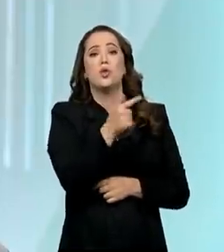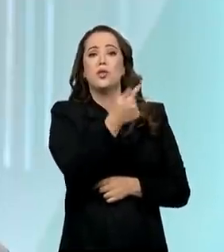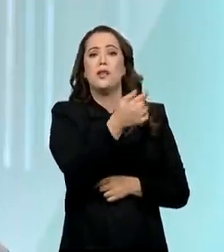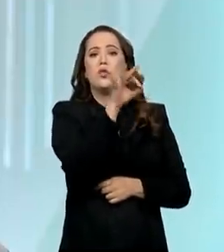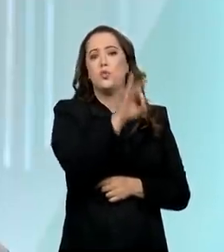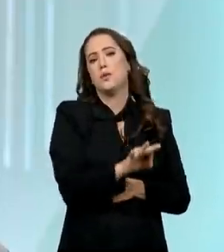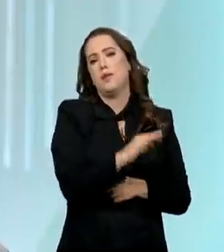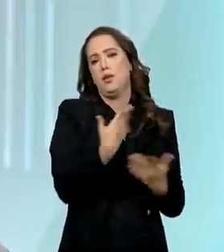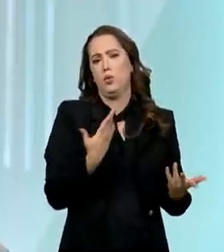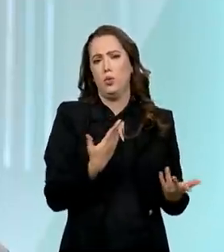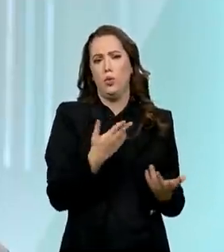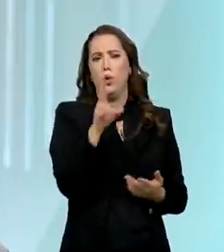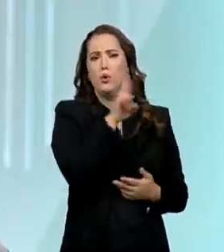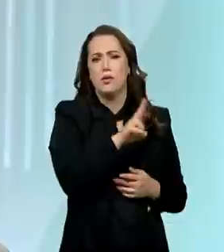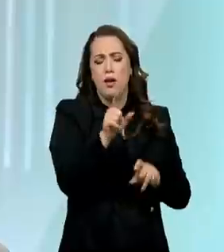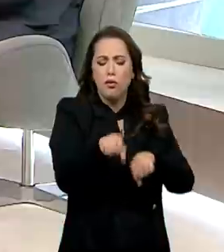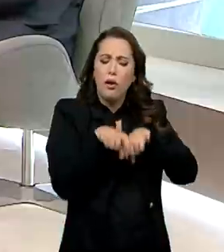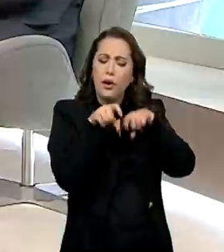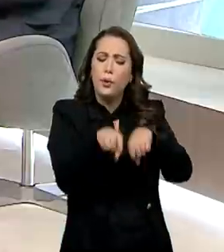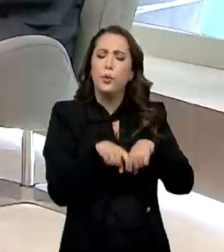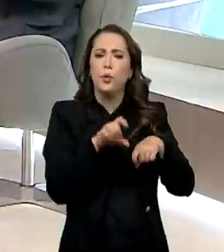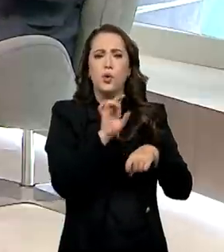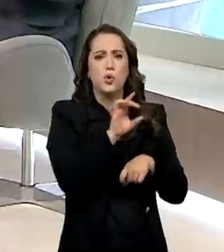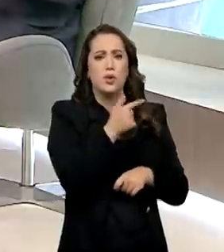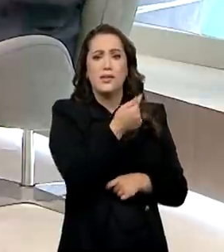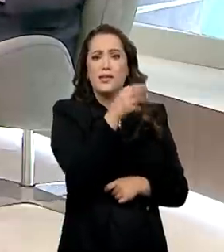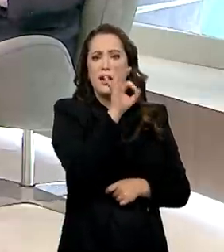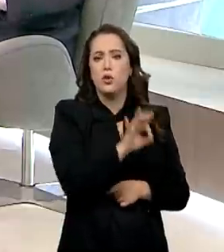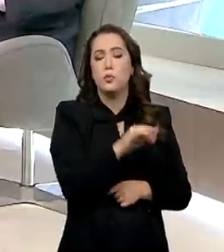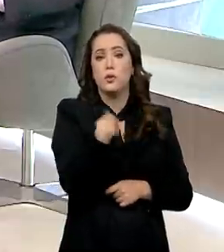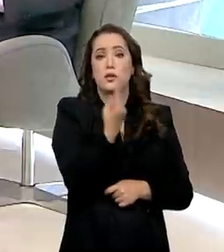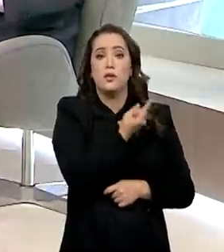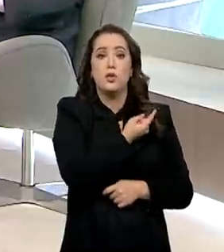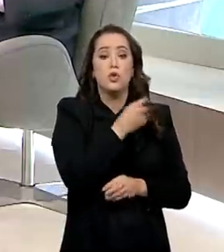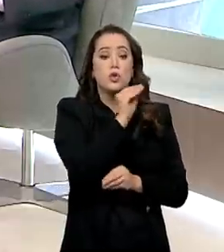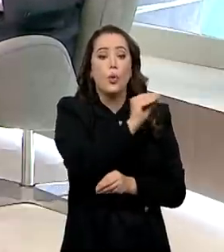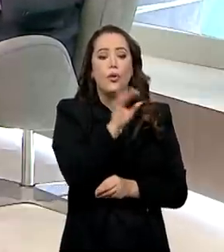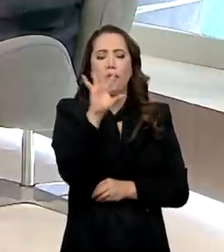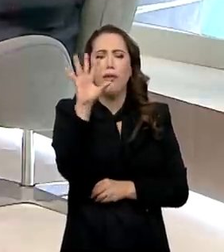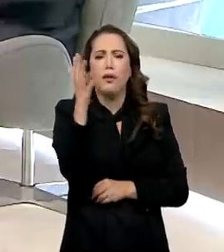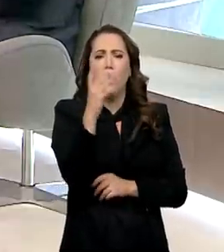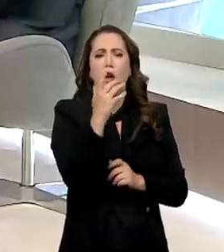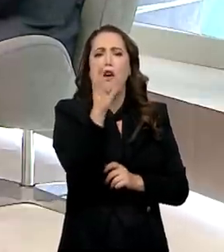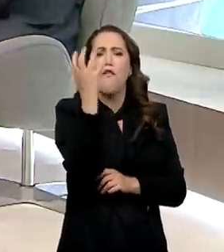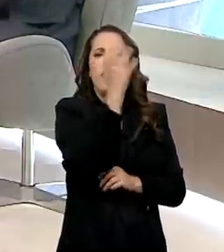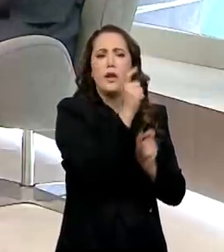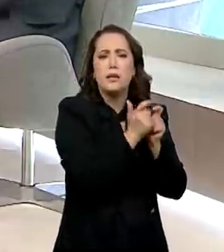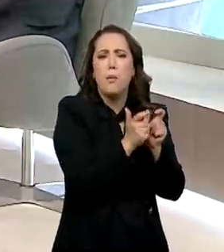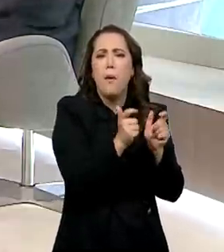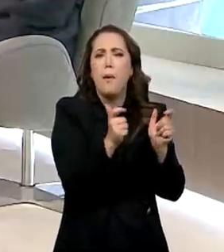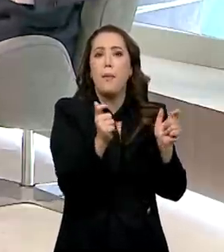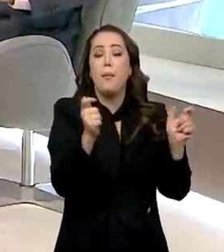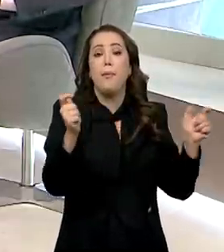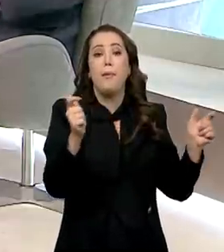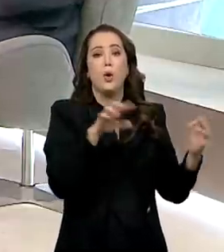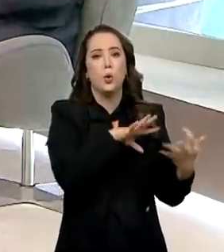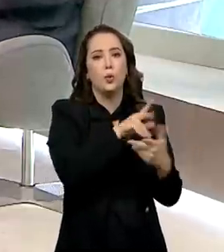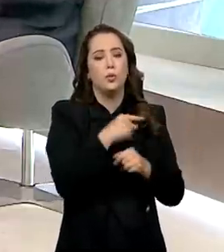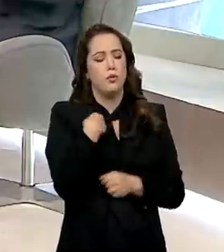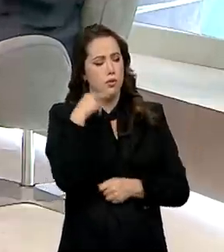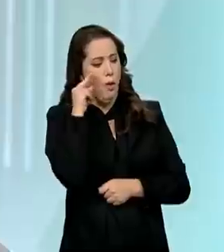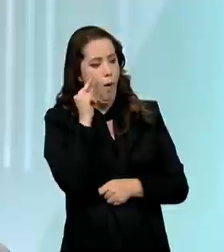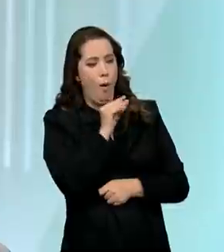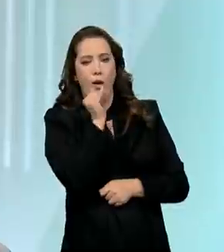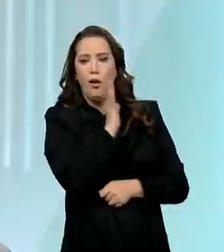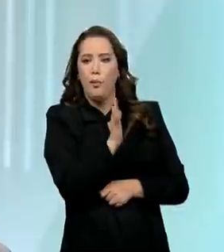do nosso território para a agricultura. A gente tem o maior maciço florestal do planeta. Então, quando você vê essa soma de atributos do Brasil,